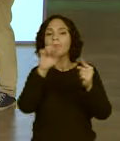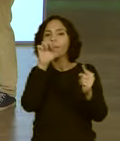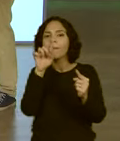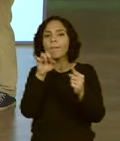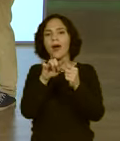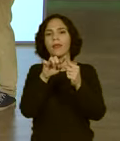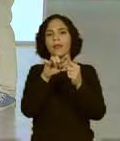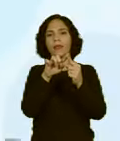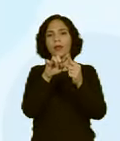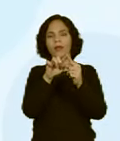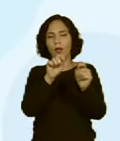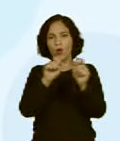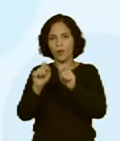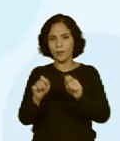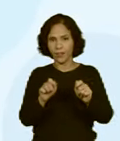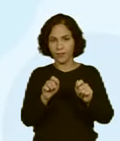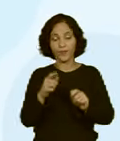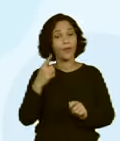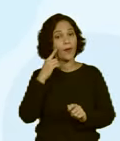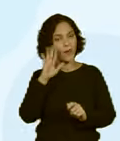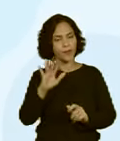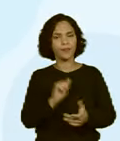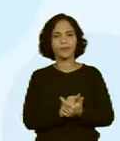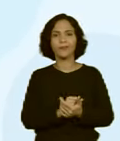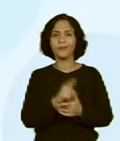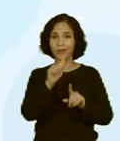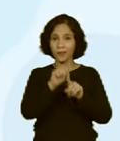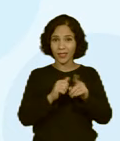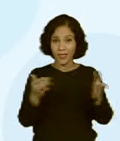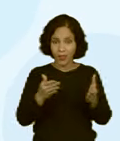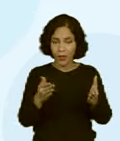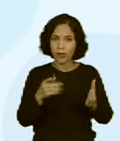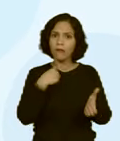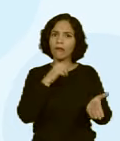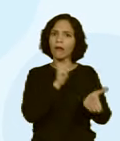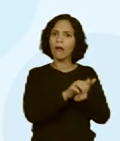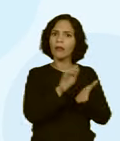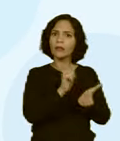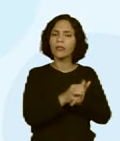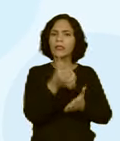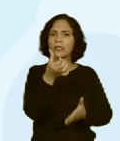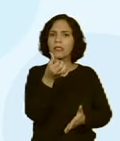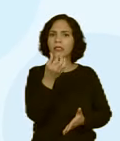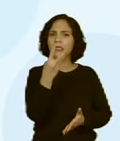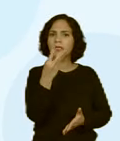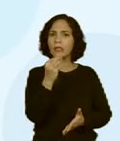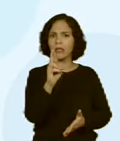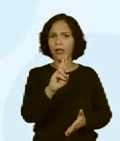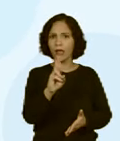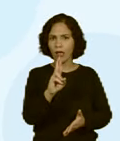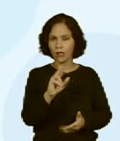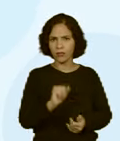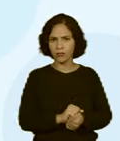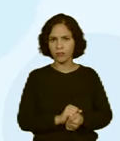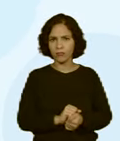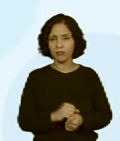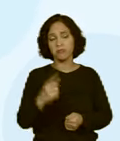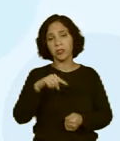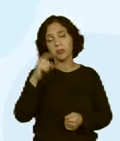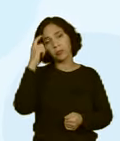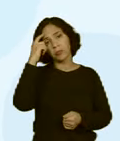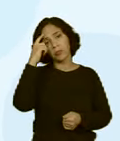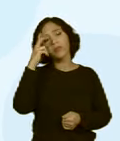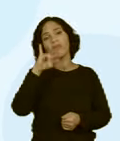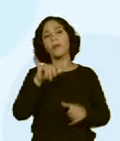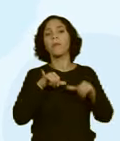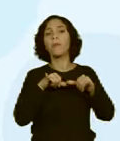de economia. Então, olha, esse mês nós gastamos R$ 630, nós temos uma previsão de gastar R$ 630